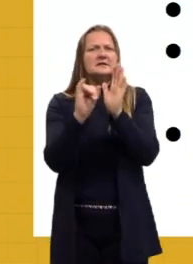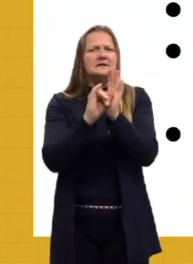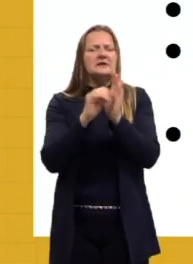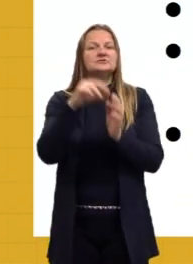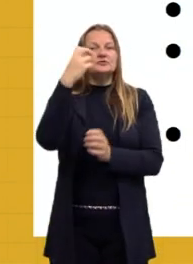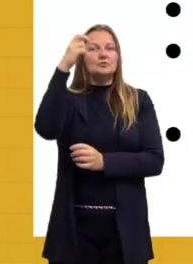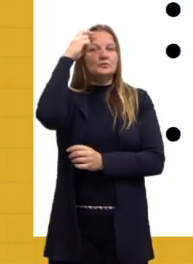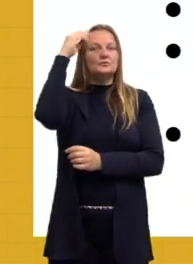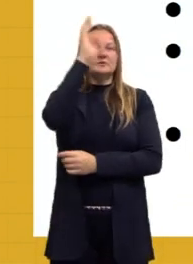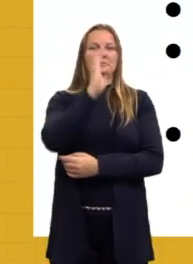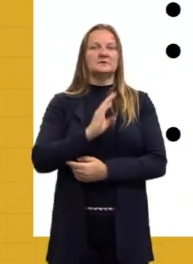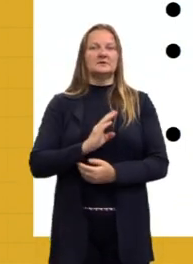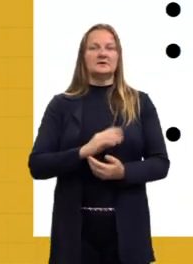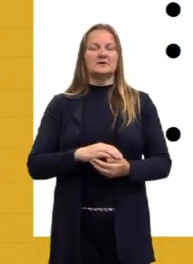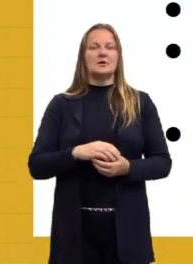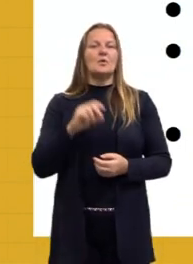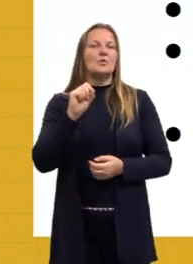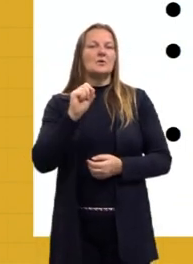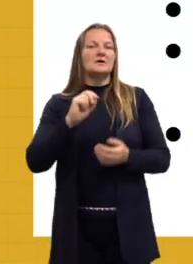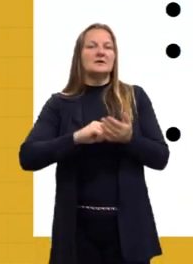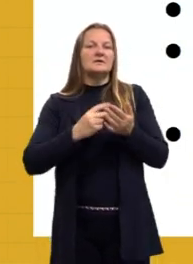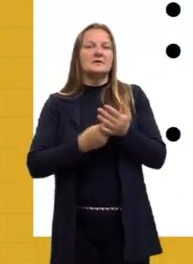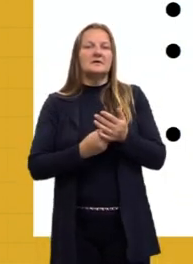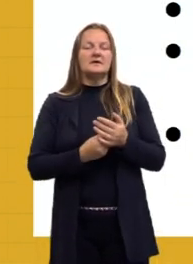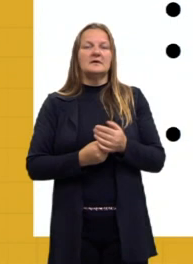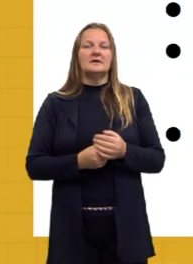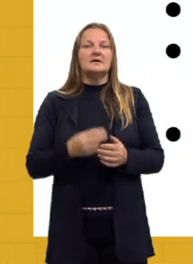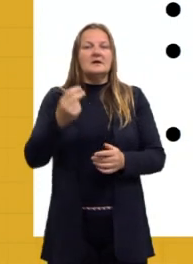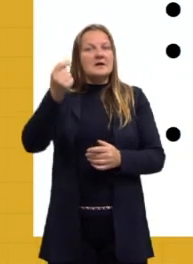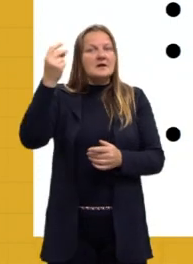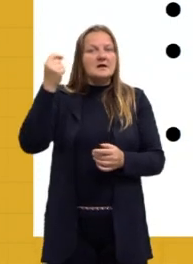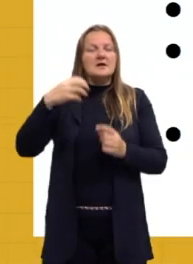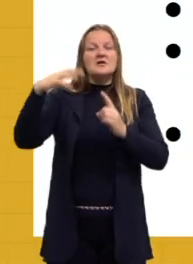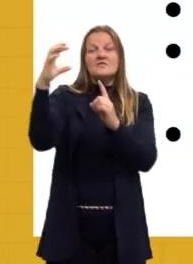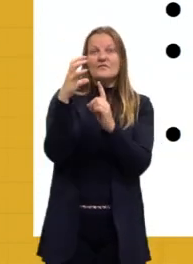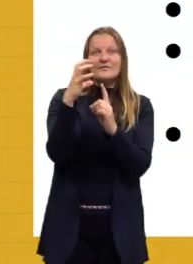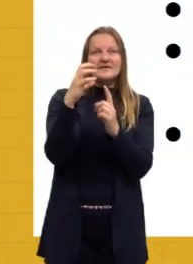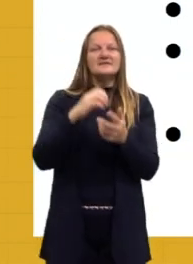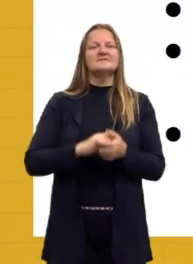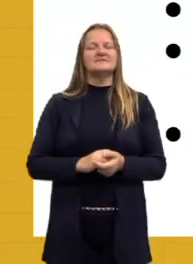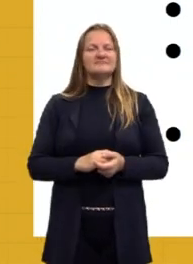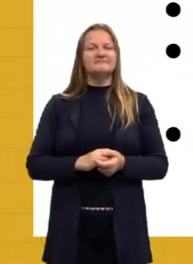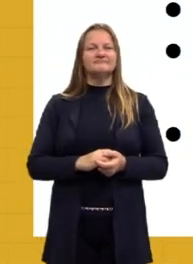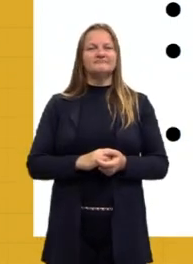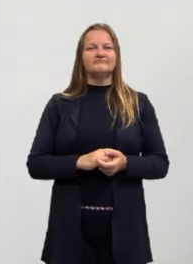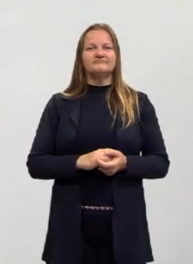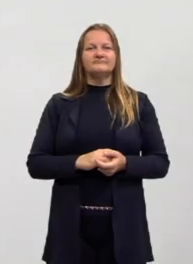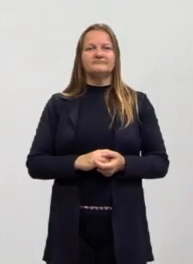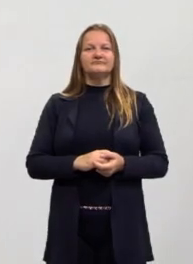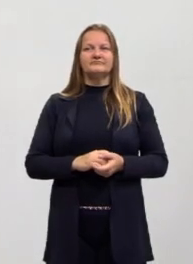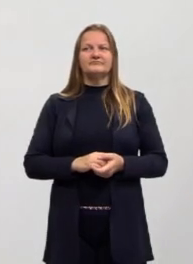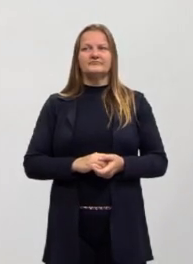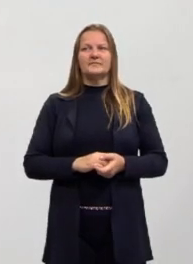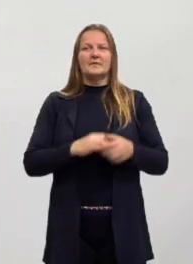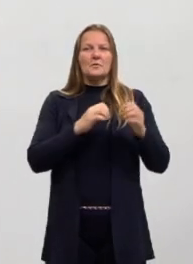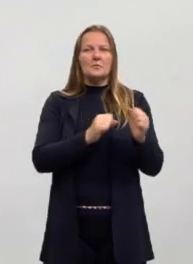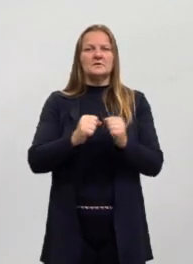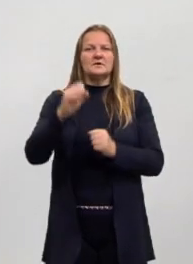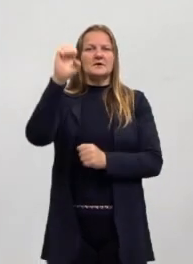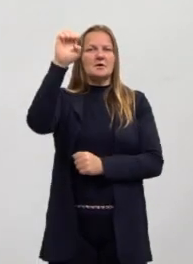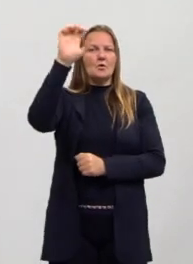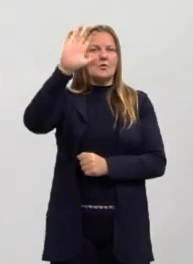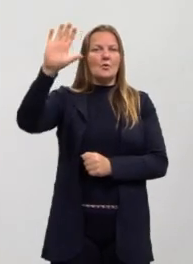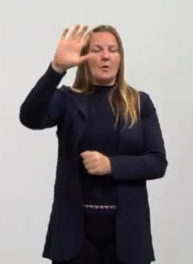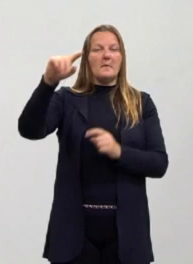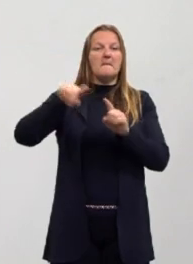e cultura brasileira. Ou seja, era, é influenciado pelo poder europeu, vem lá